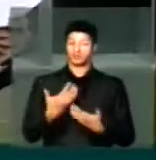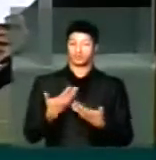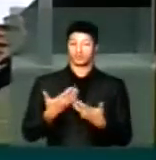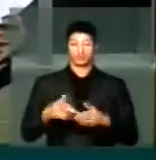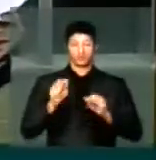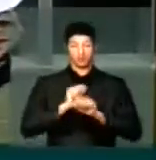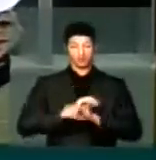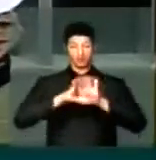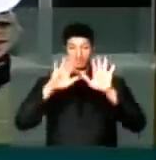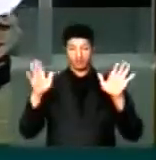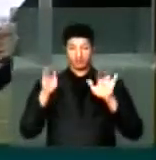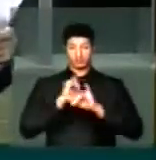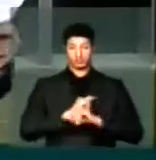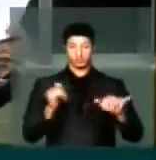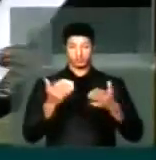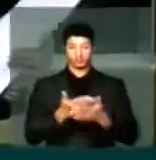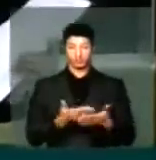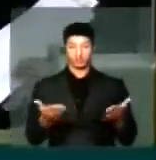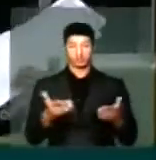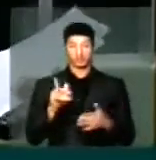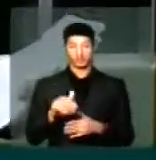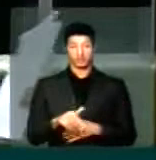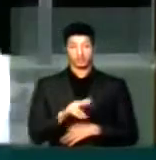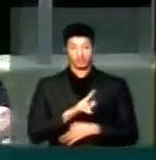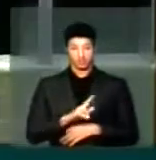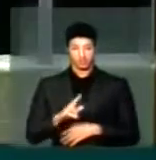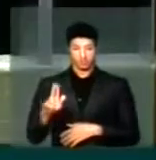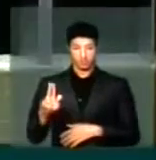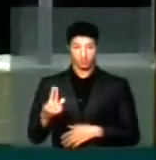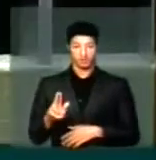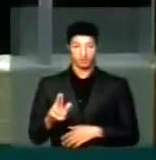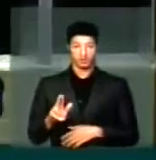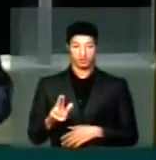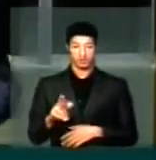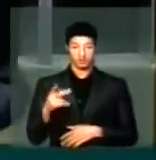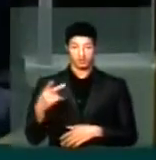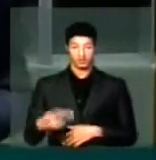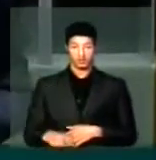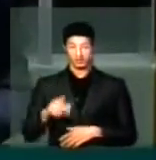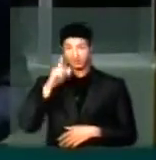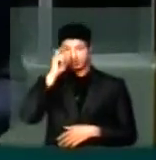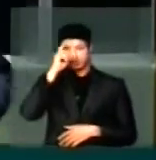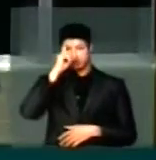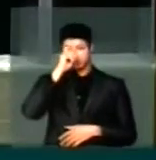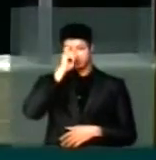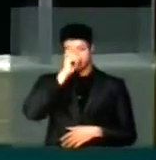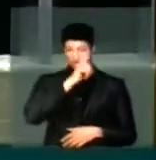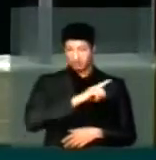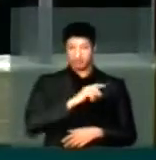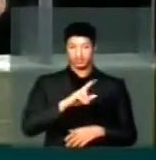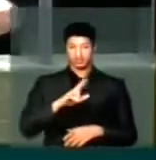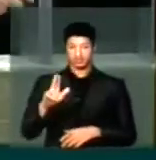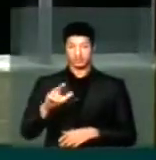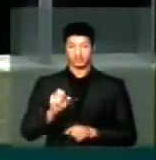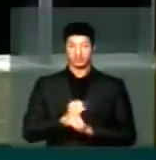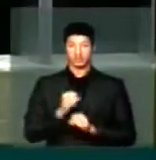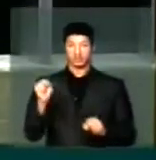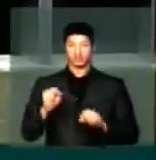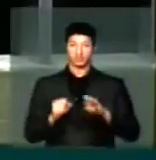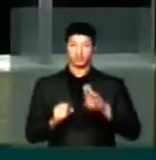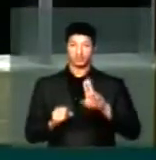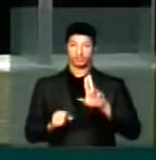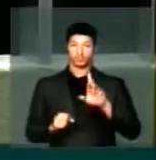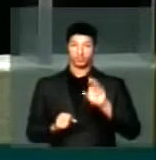claramente dizer a vocês o seguinte, em nome dessa dificuldade, está se chamando de grande